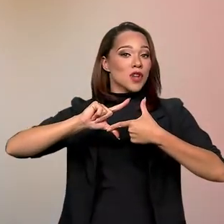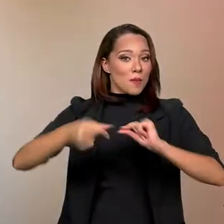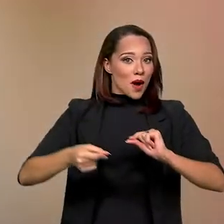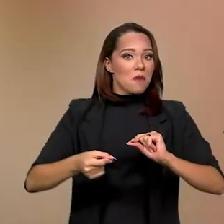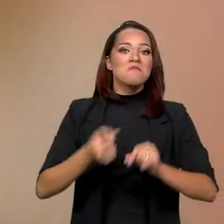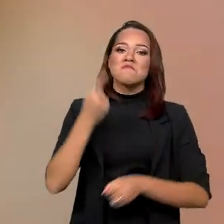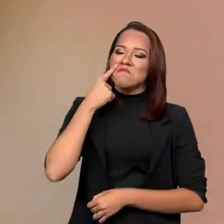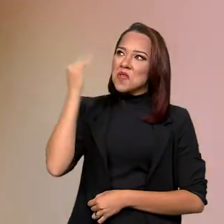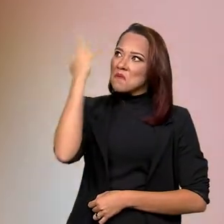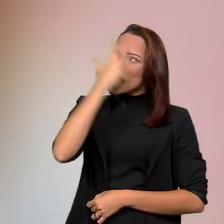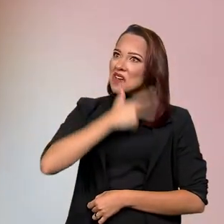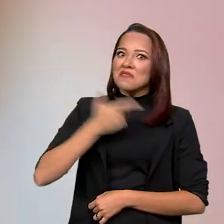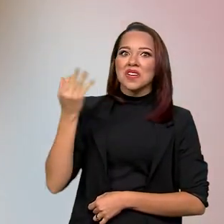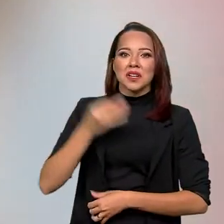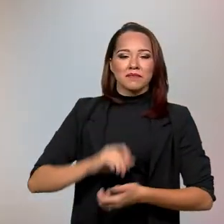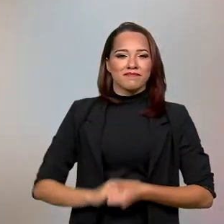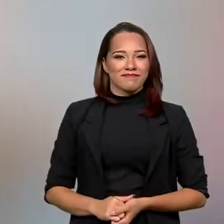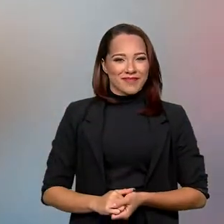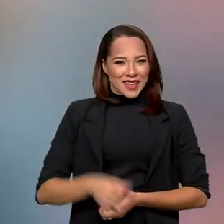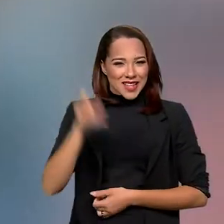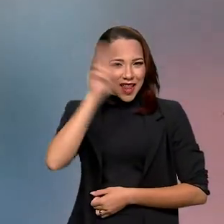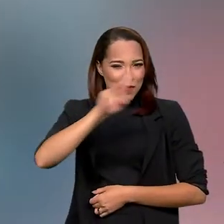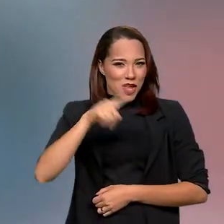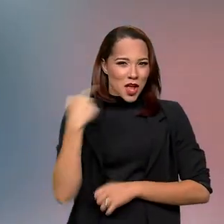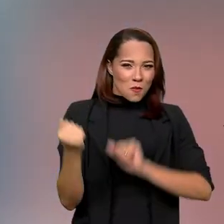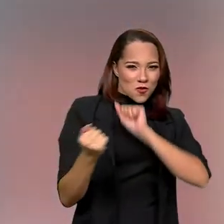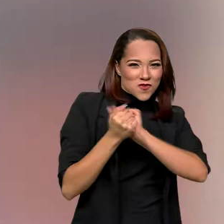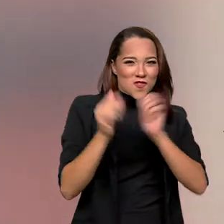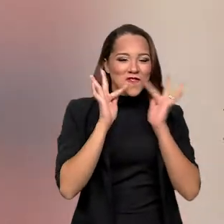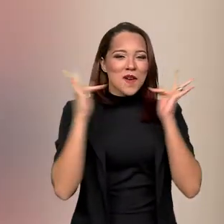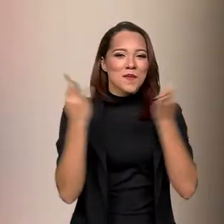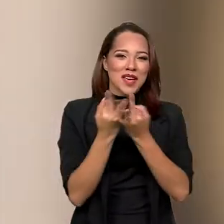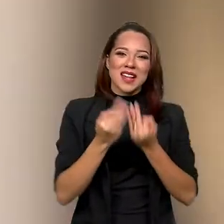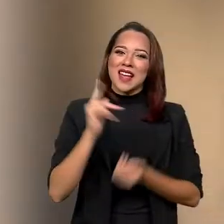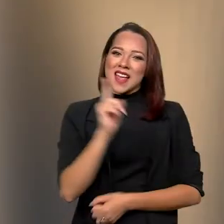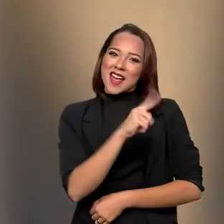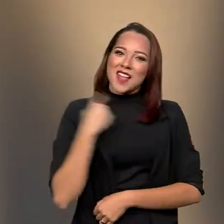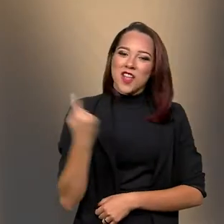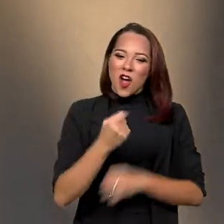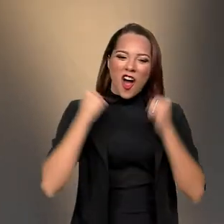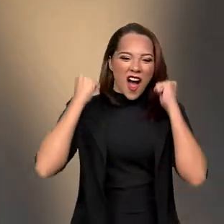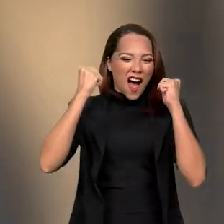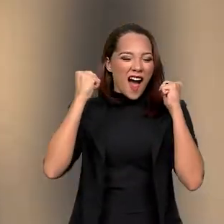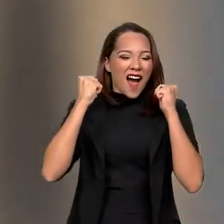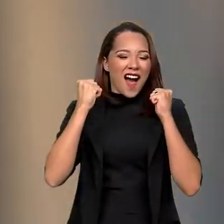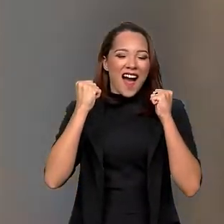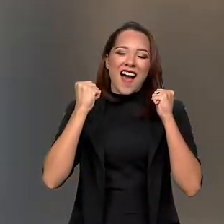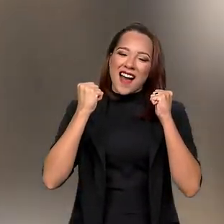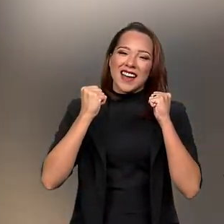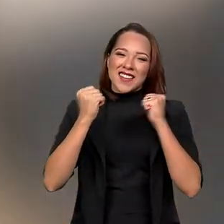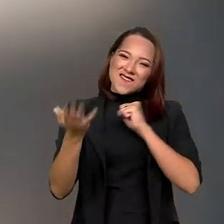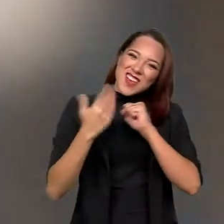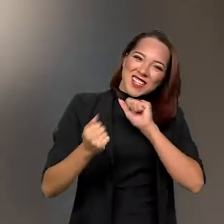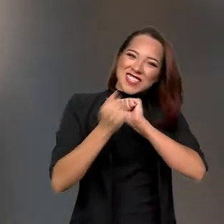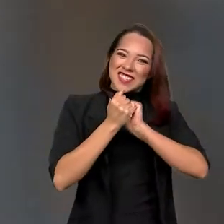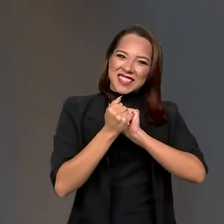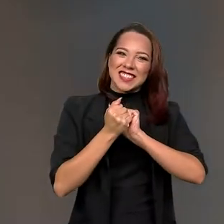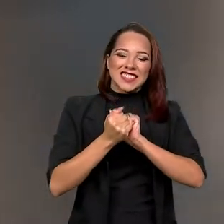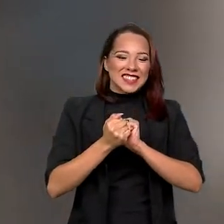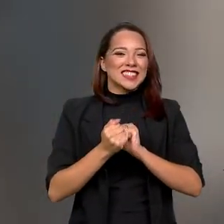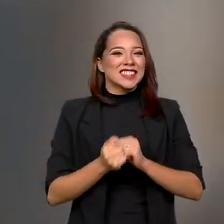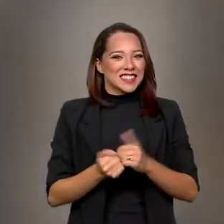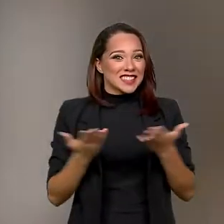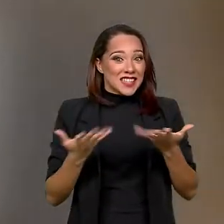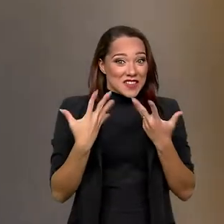Esquece que tá um presente, família. É herança. Eita, bem junto. Tamo